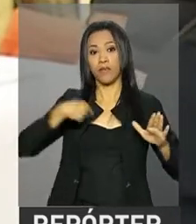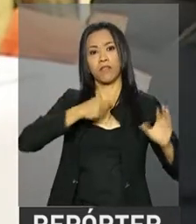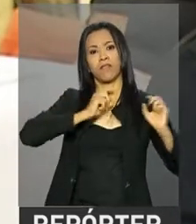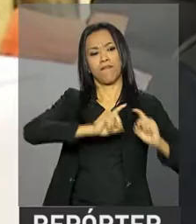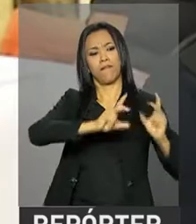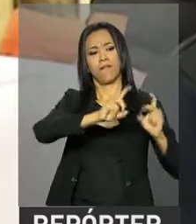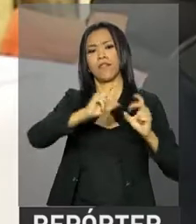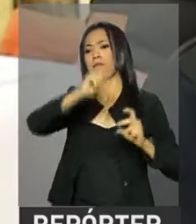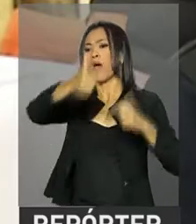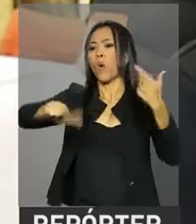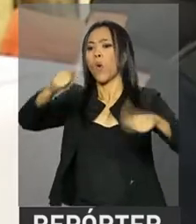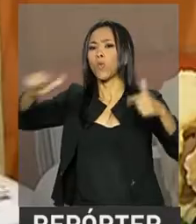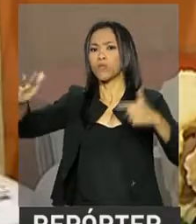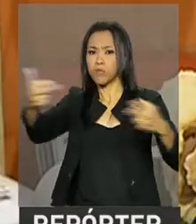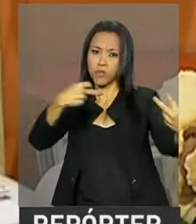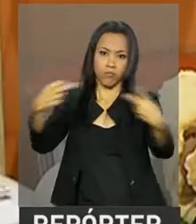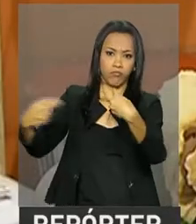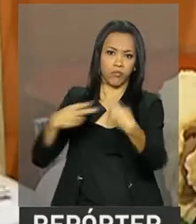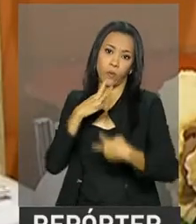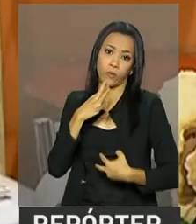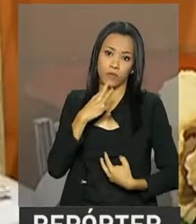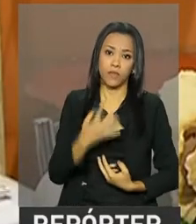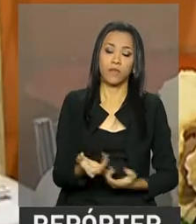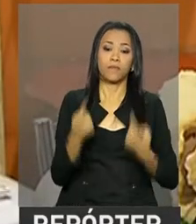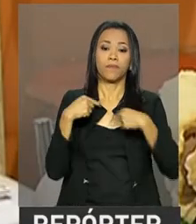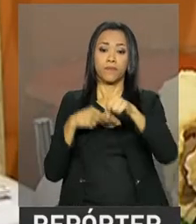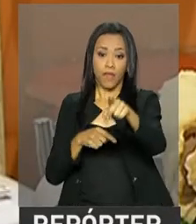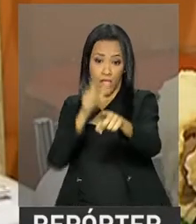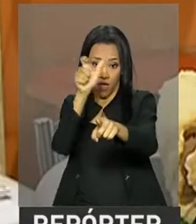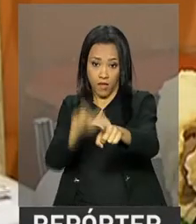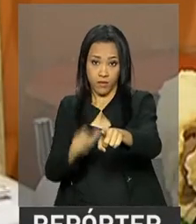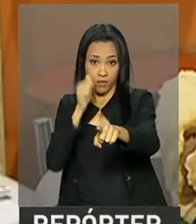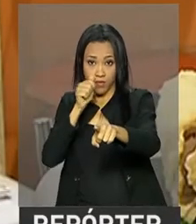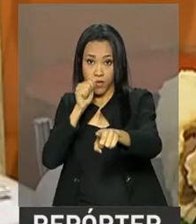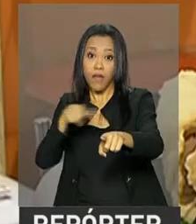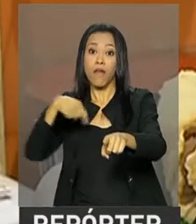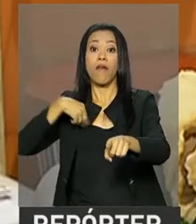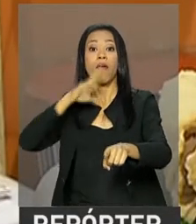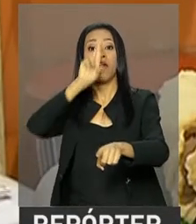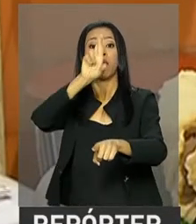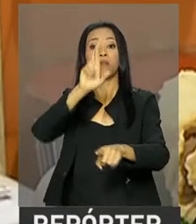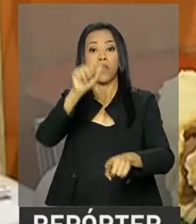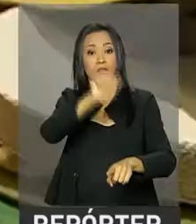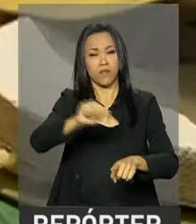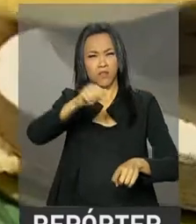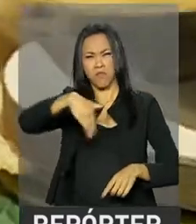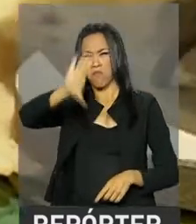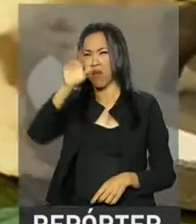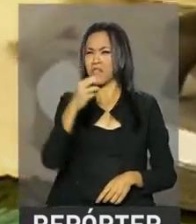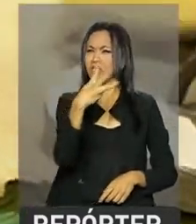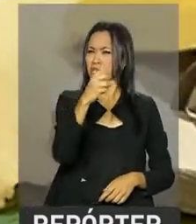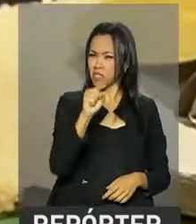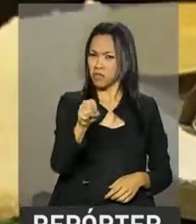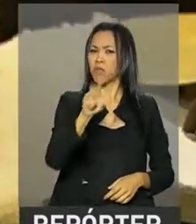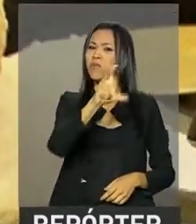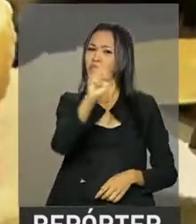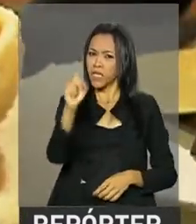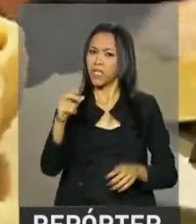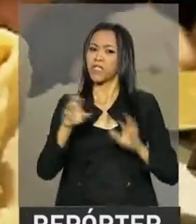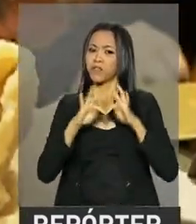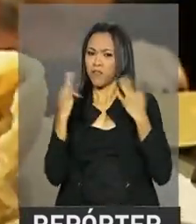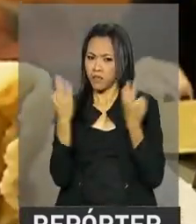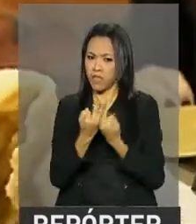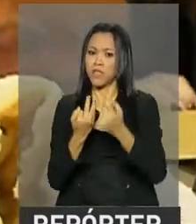pessoas conhecerem. Maria Azélia representa uma associação que reúne mais de 3.500 famílias e trouxe também do